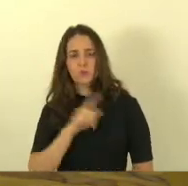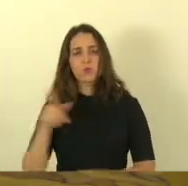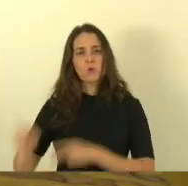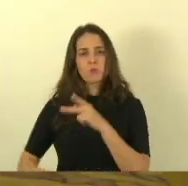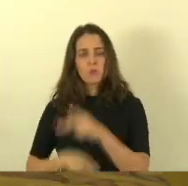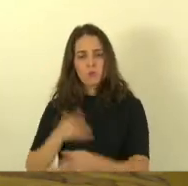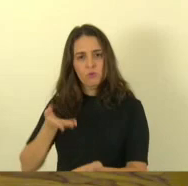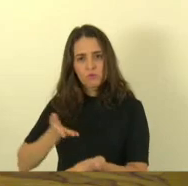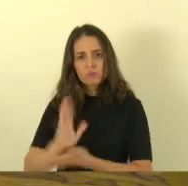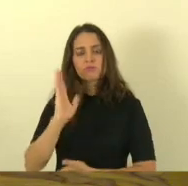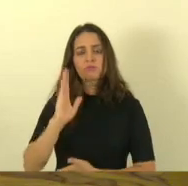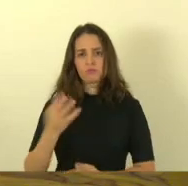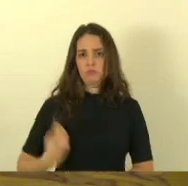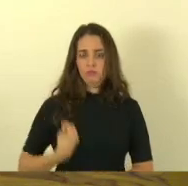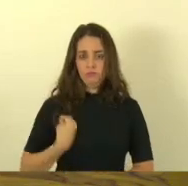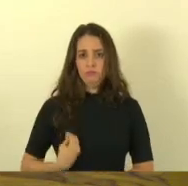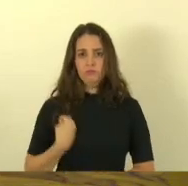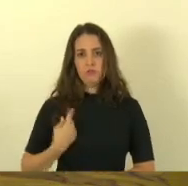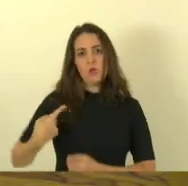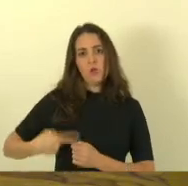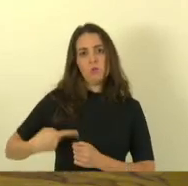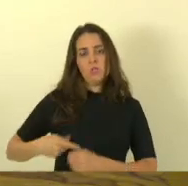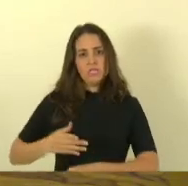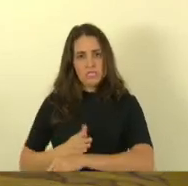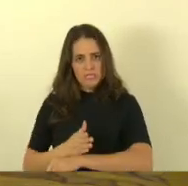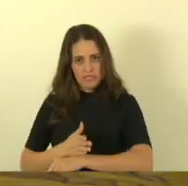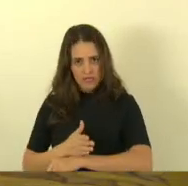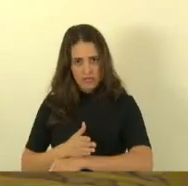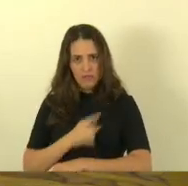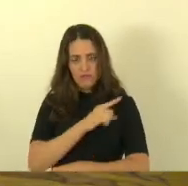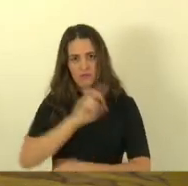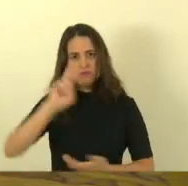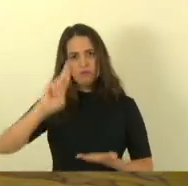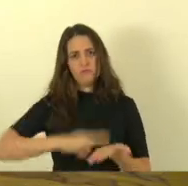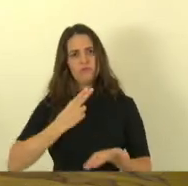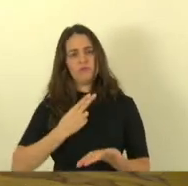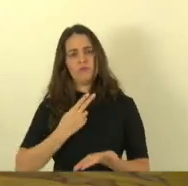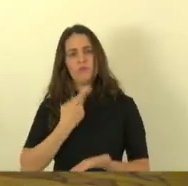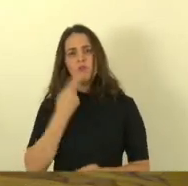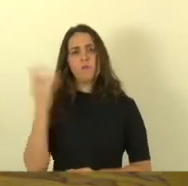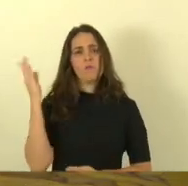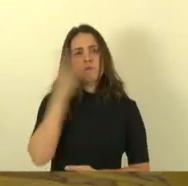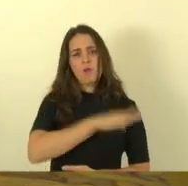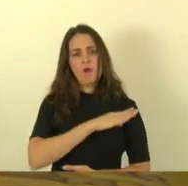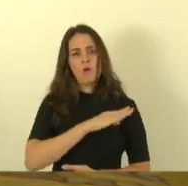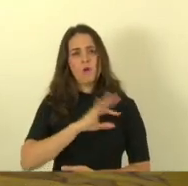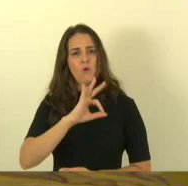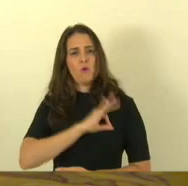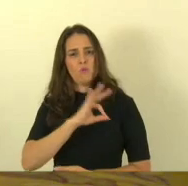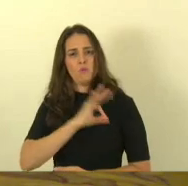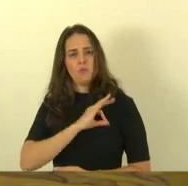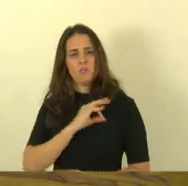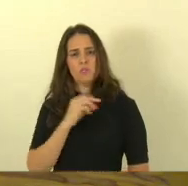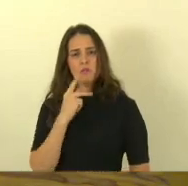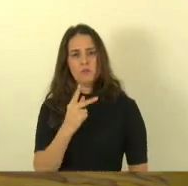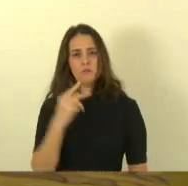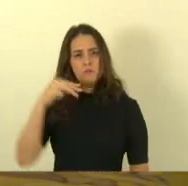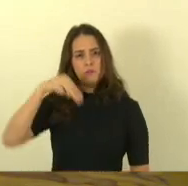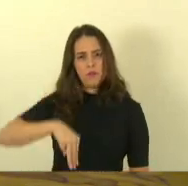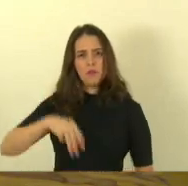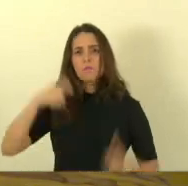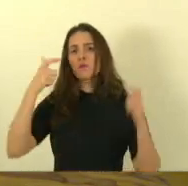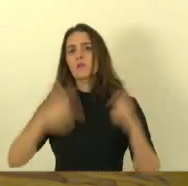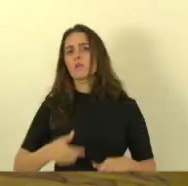exercício de mandato no município de Serra, falando mal dos nossos policiais militares no município de Serra.